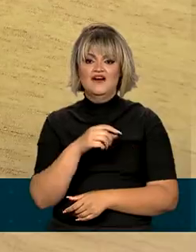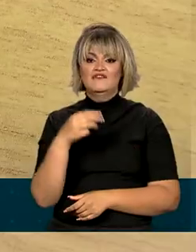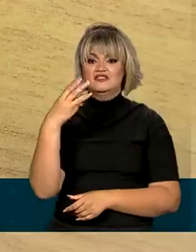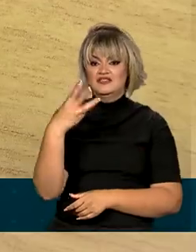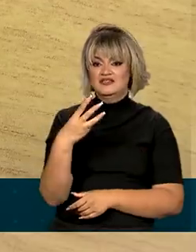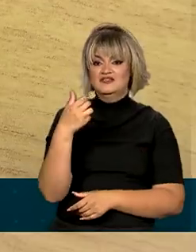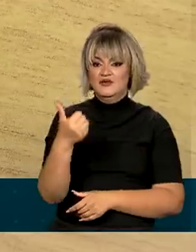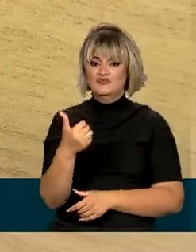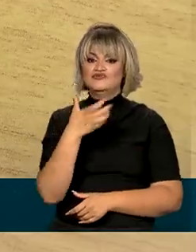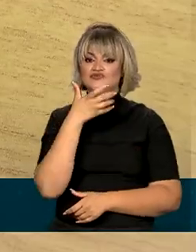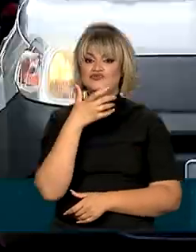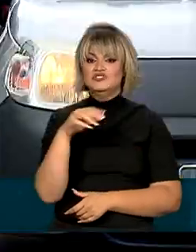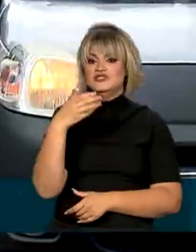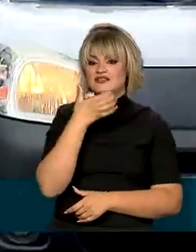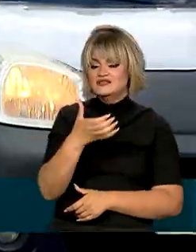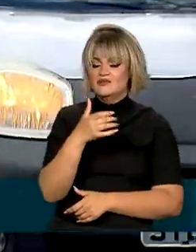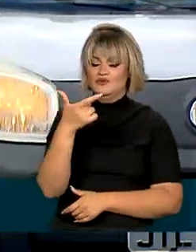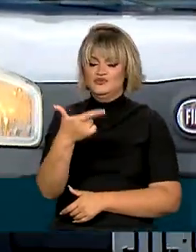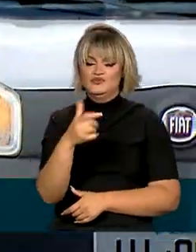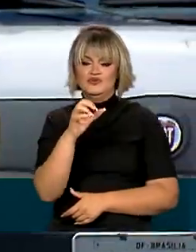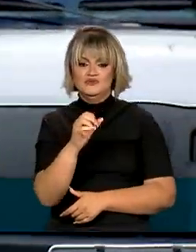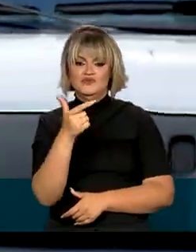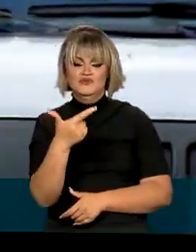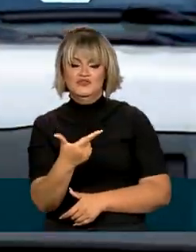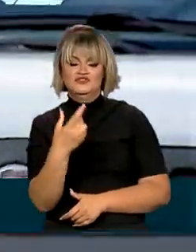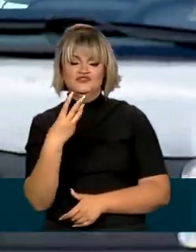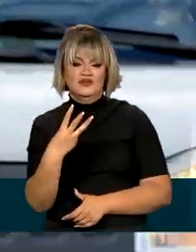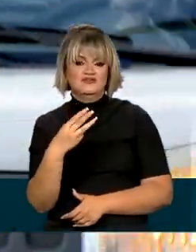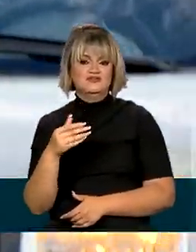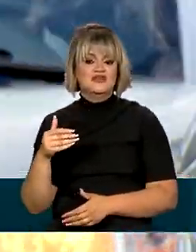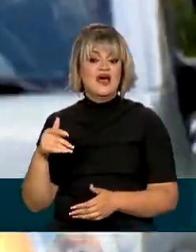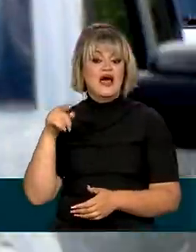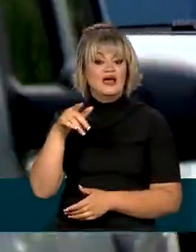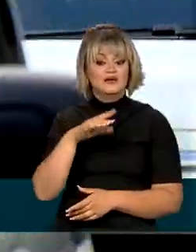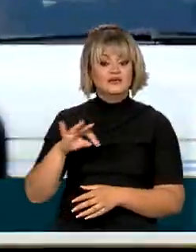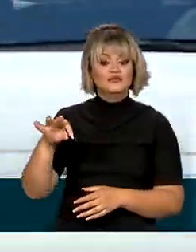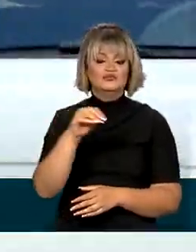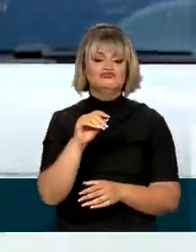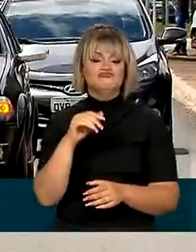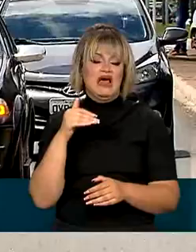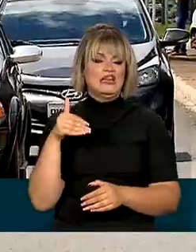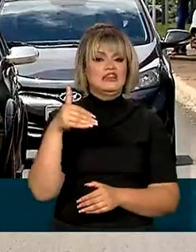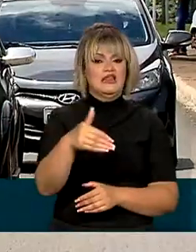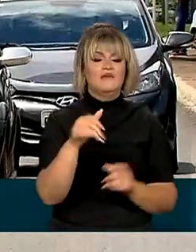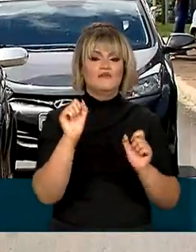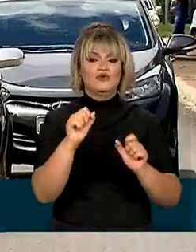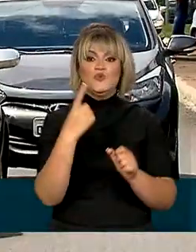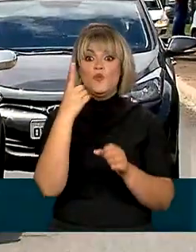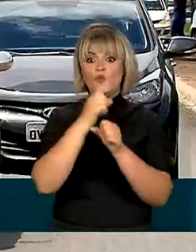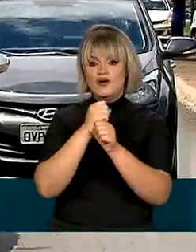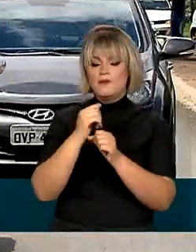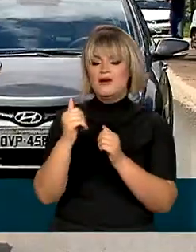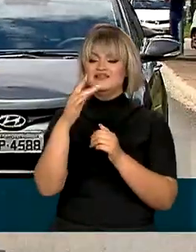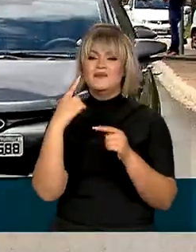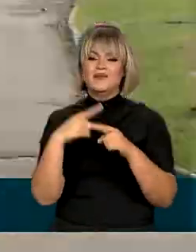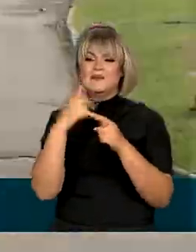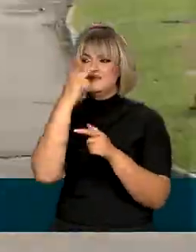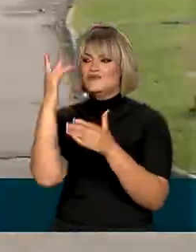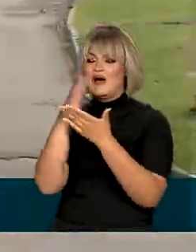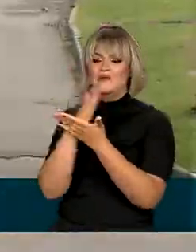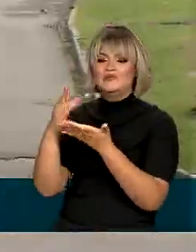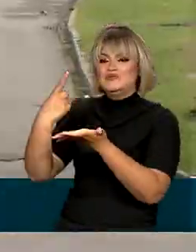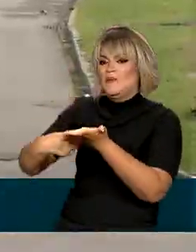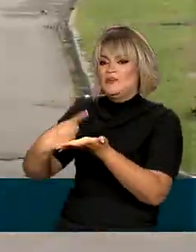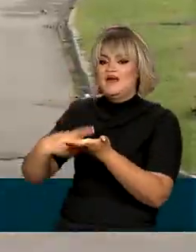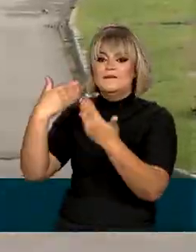2023. A ampliação vale para todos os processos de habilitação. A mudança foi feita após dificuldades de